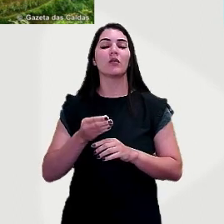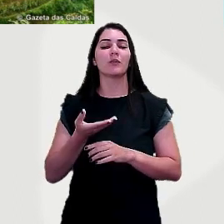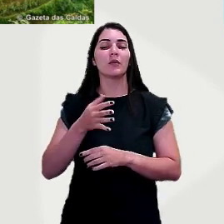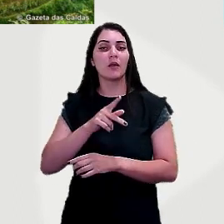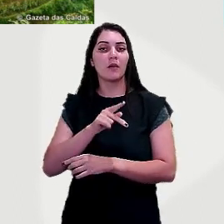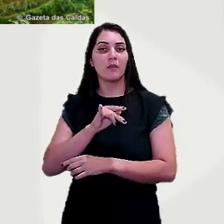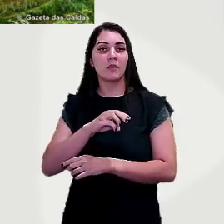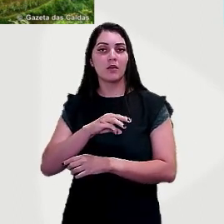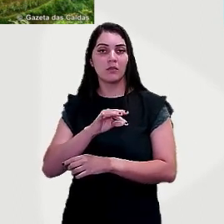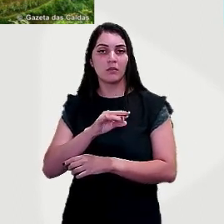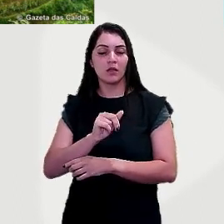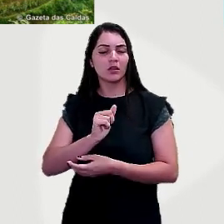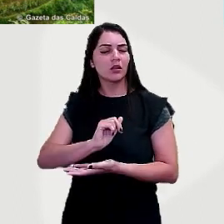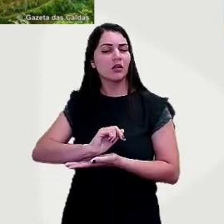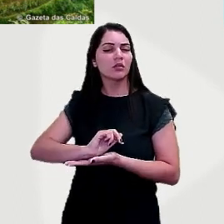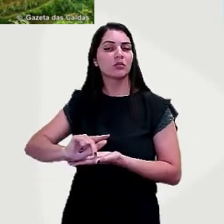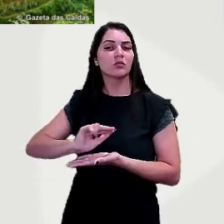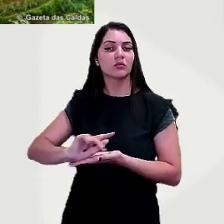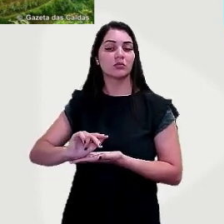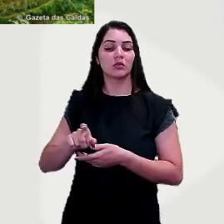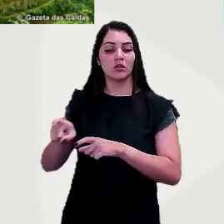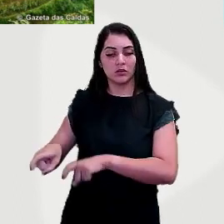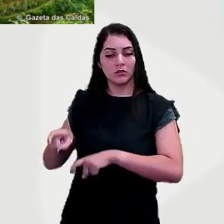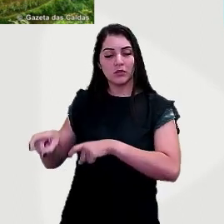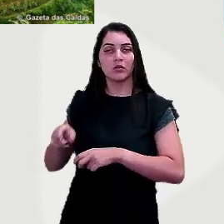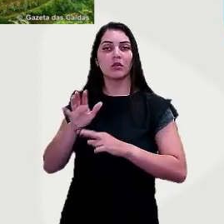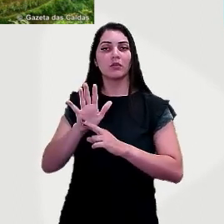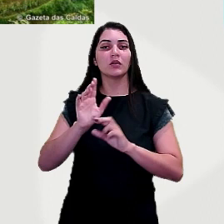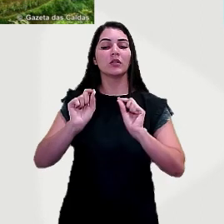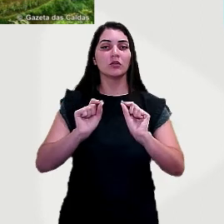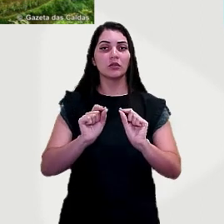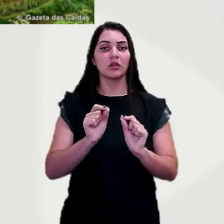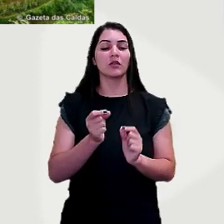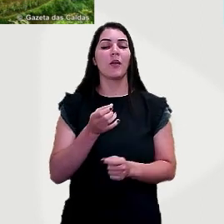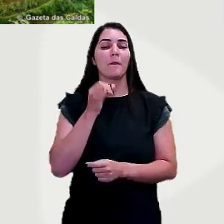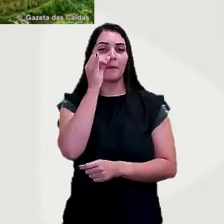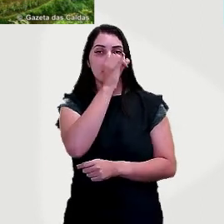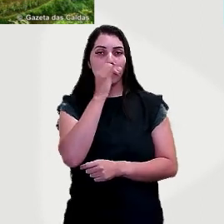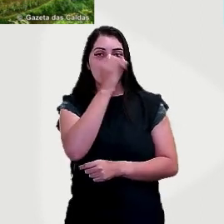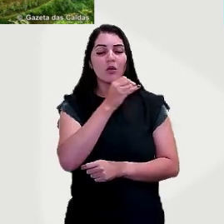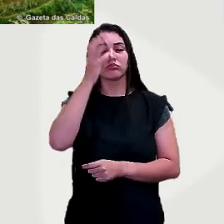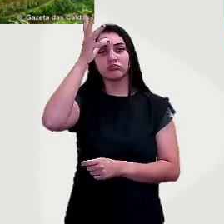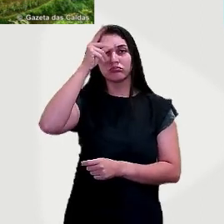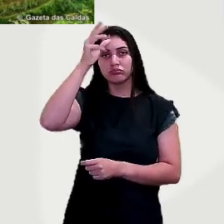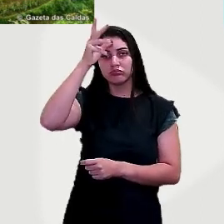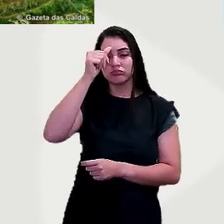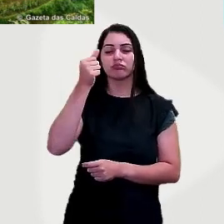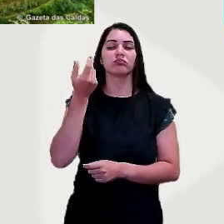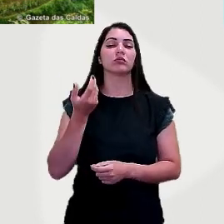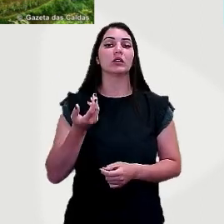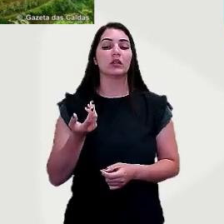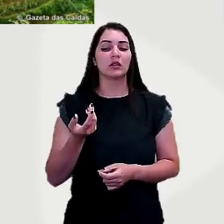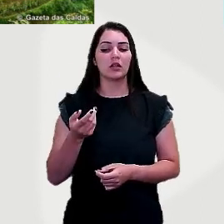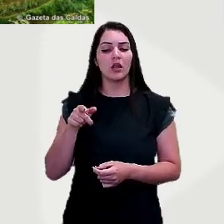entre outros. E a pecuária é representada pela produção de suínos, ovinos e bovinos. E essa é uma técnica que eu gostei